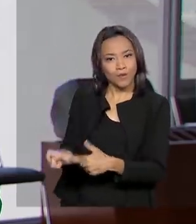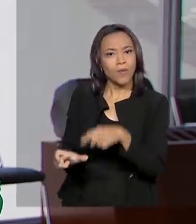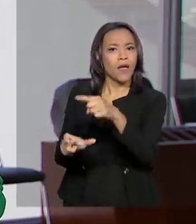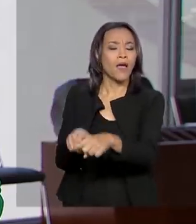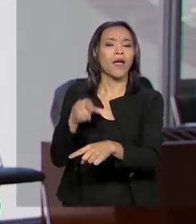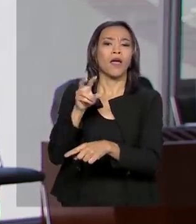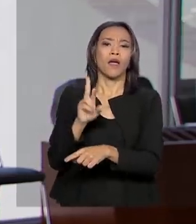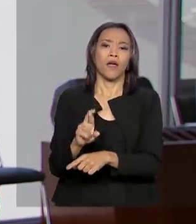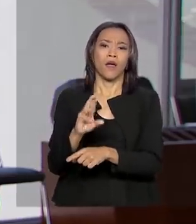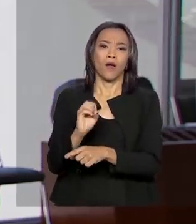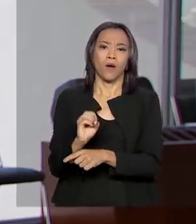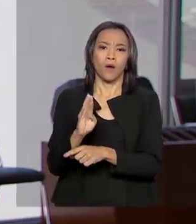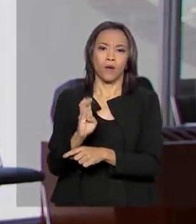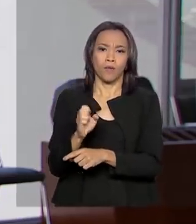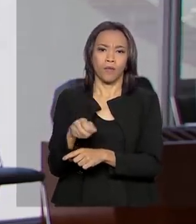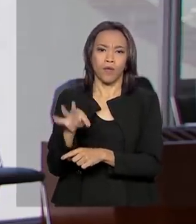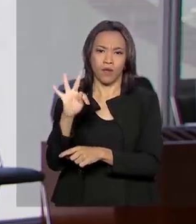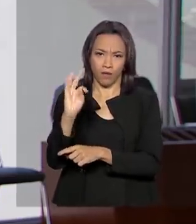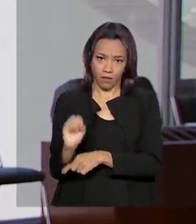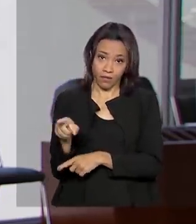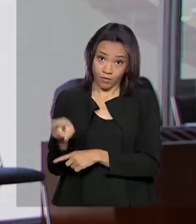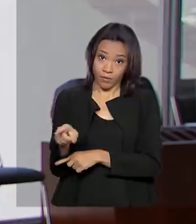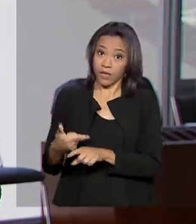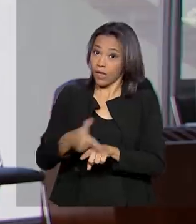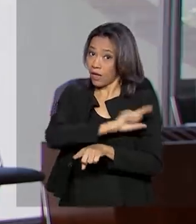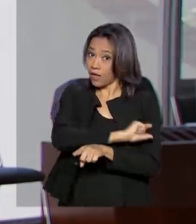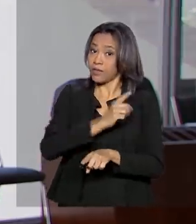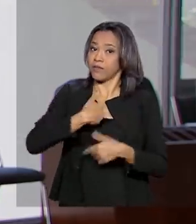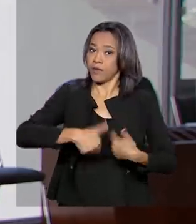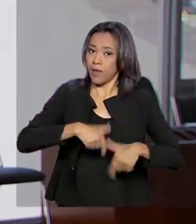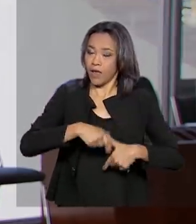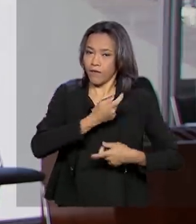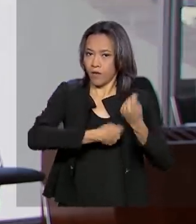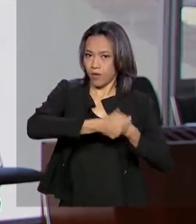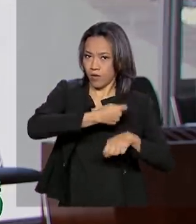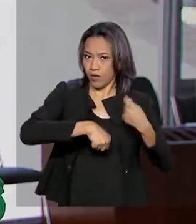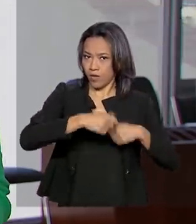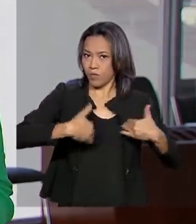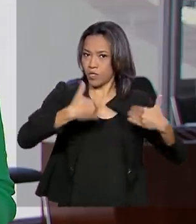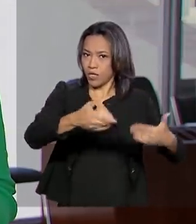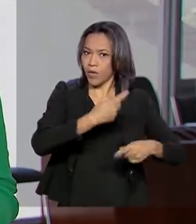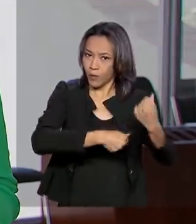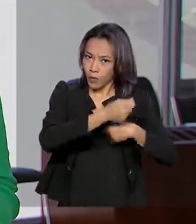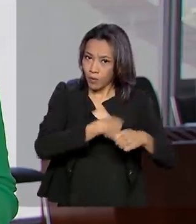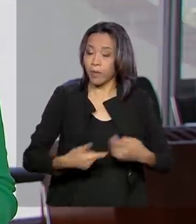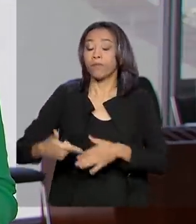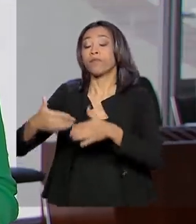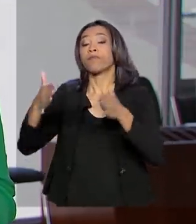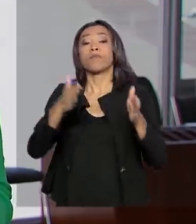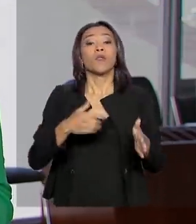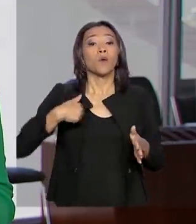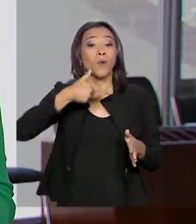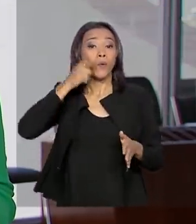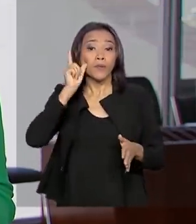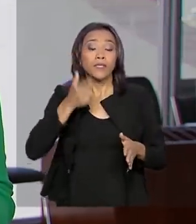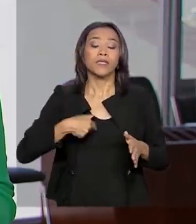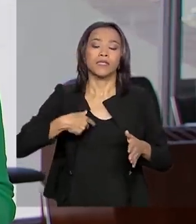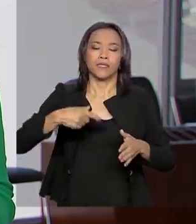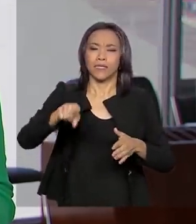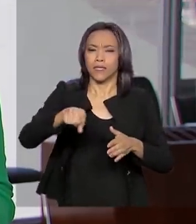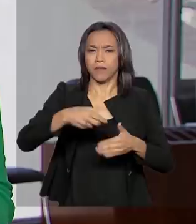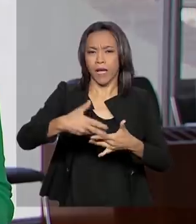Previdência no Ministério da Economia. Na transmissão que fez ontem ao vivo pela internet, o presidente Jair Bolsonaro